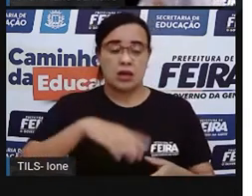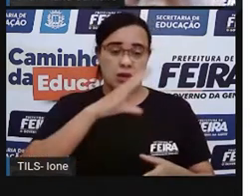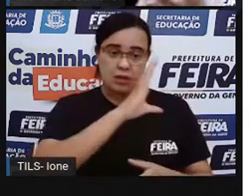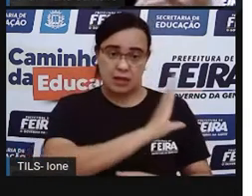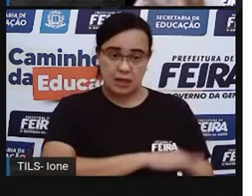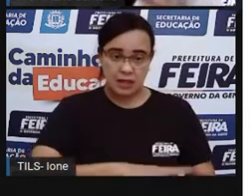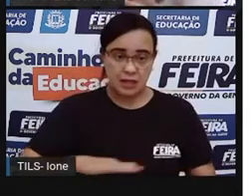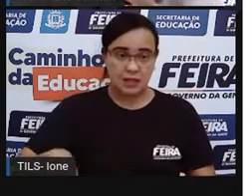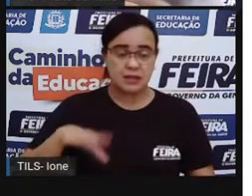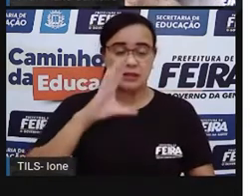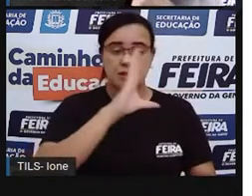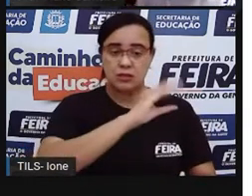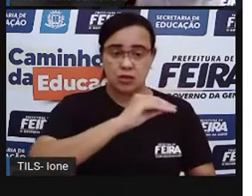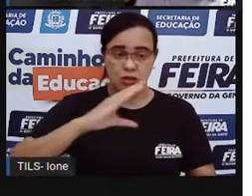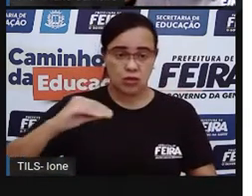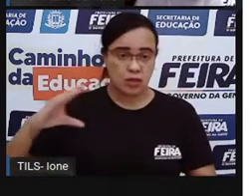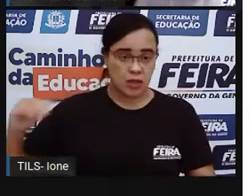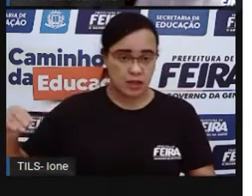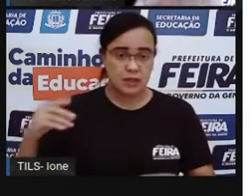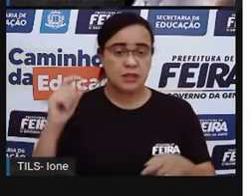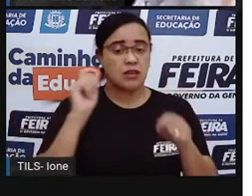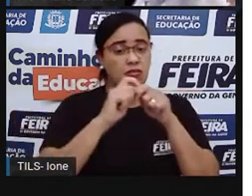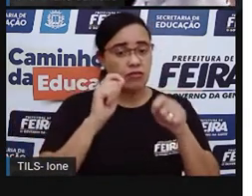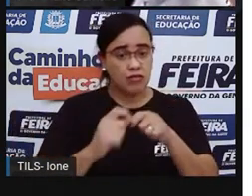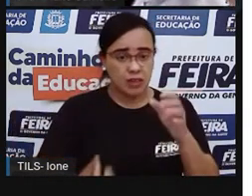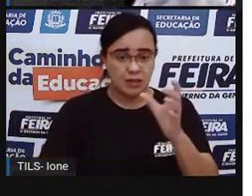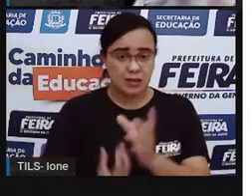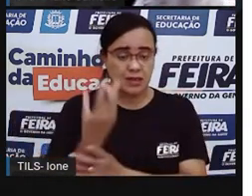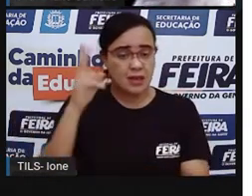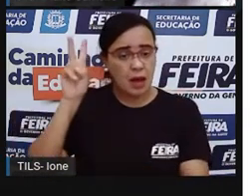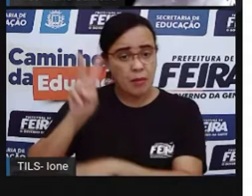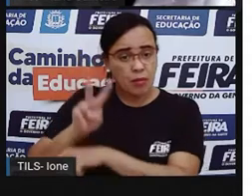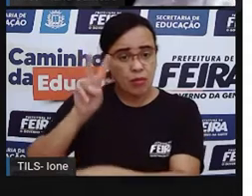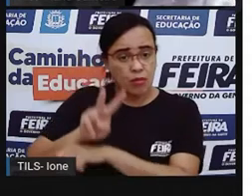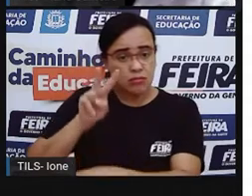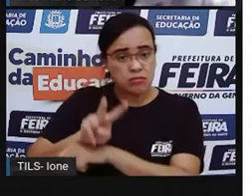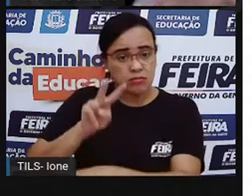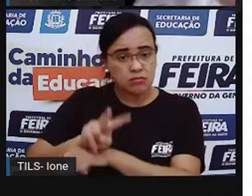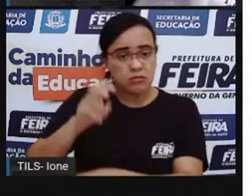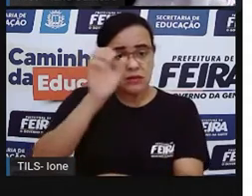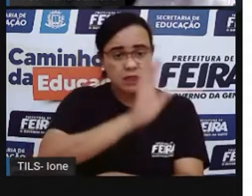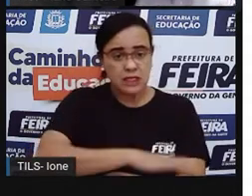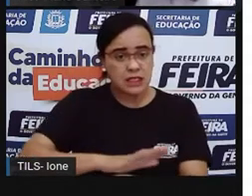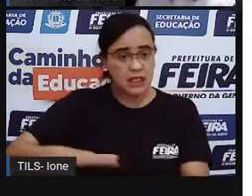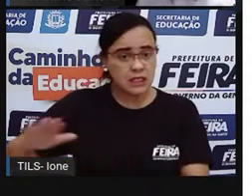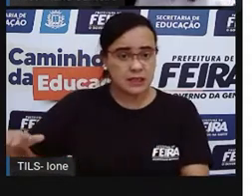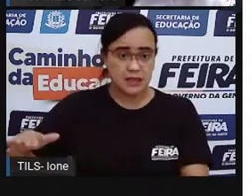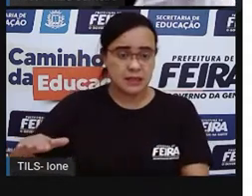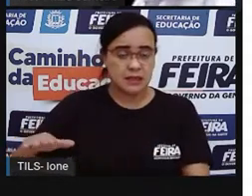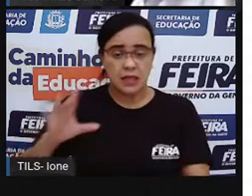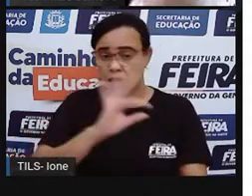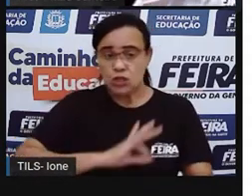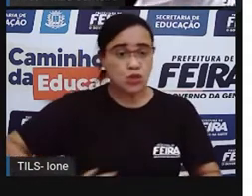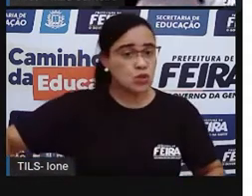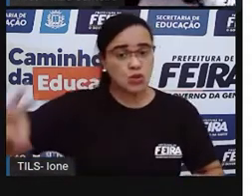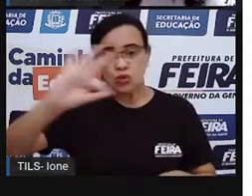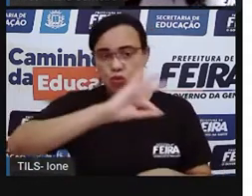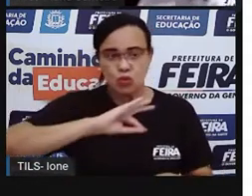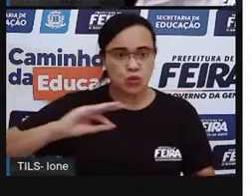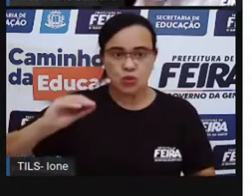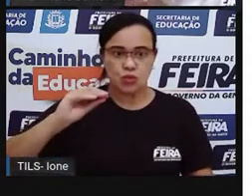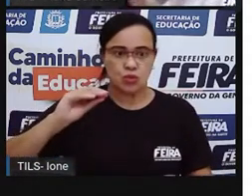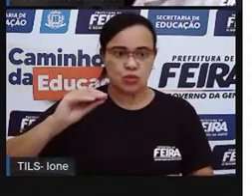ele foi feito para proteger as crianças, né? E proteger de todas as formas possíveis as